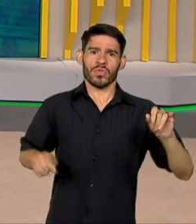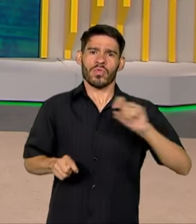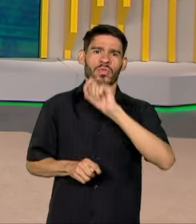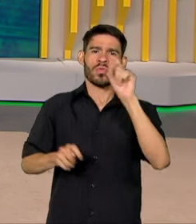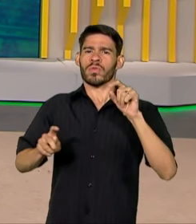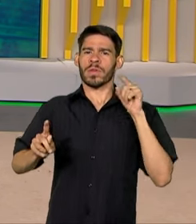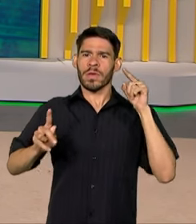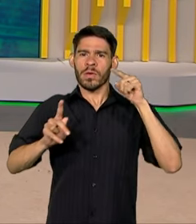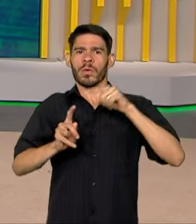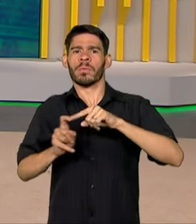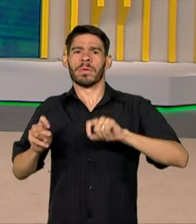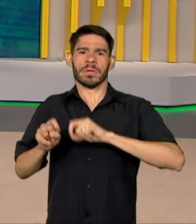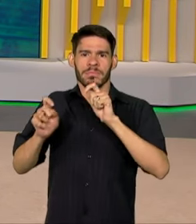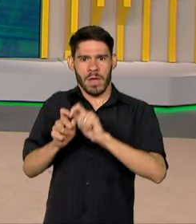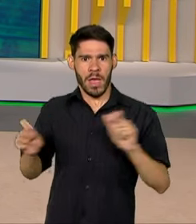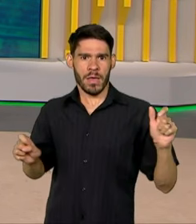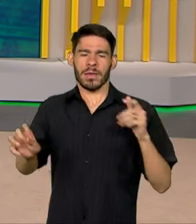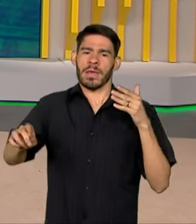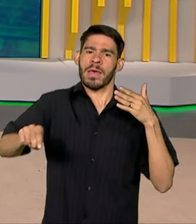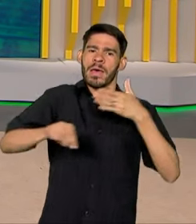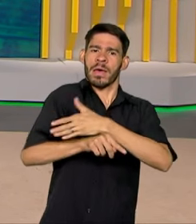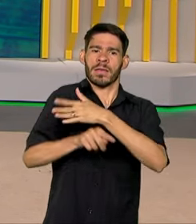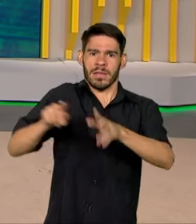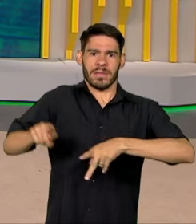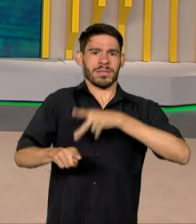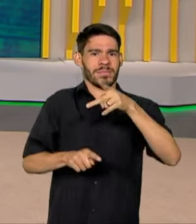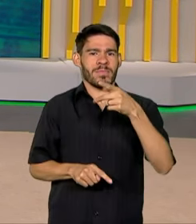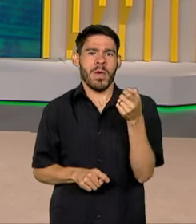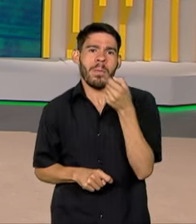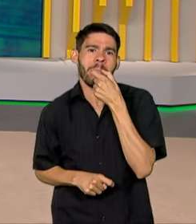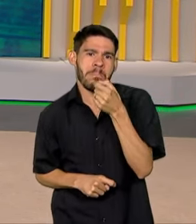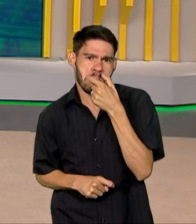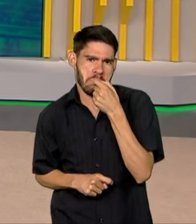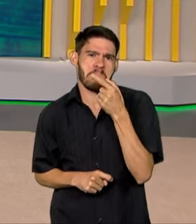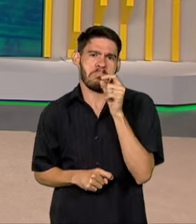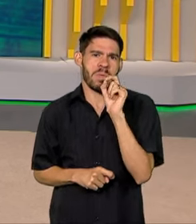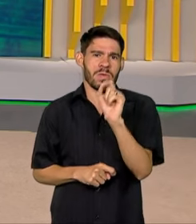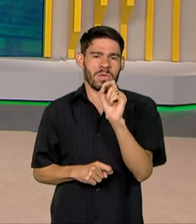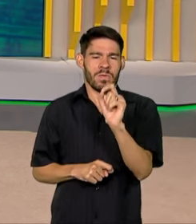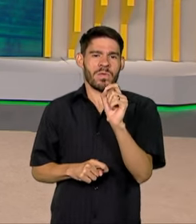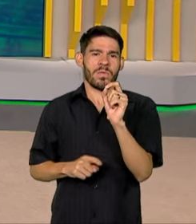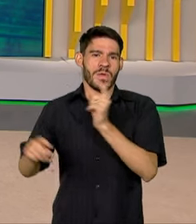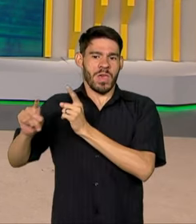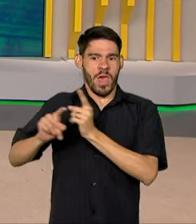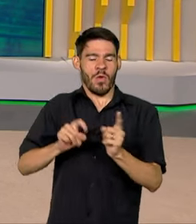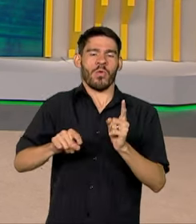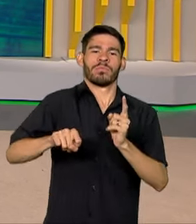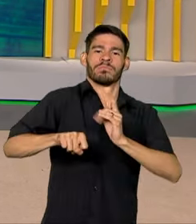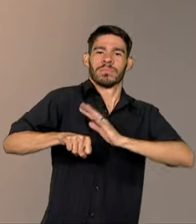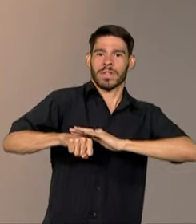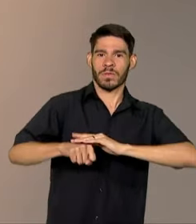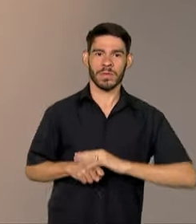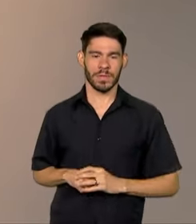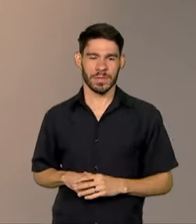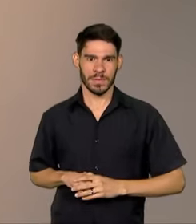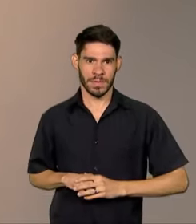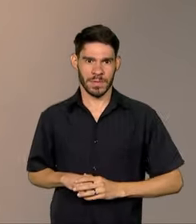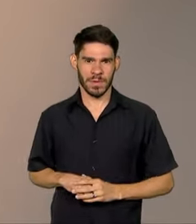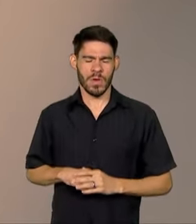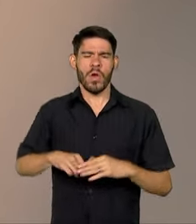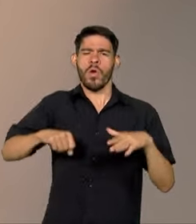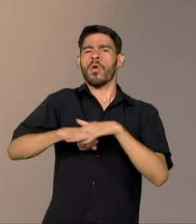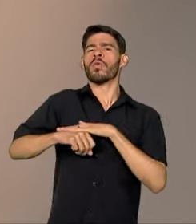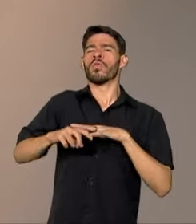como um dos focos a ampliação do acesso da população a medicamentos que agem contra a doença. E quem